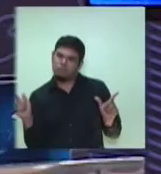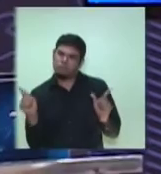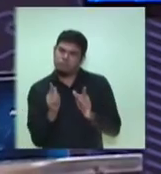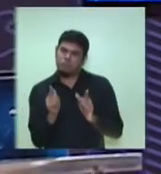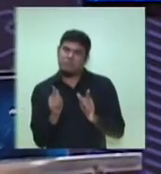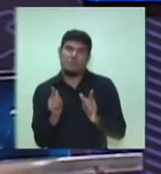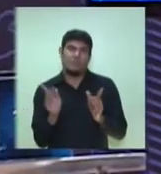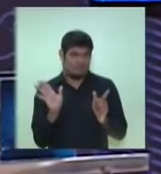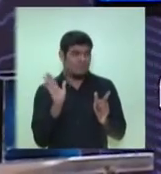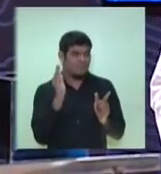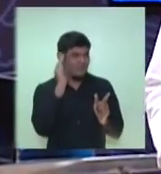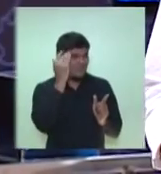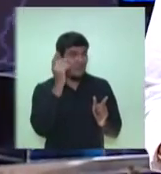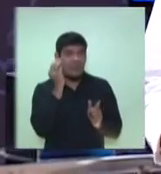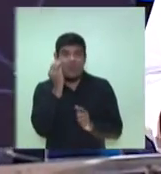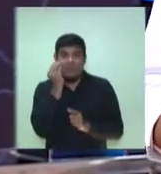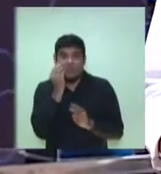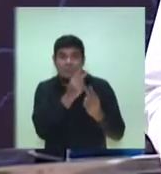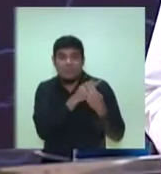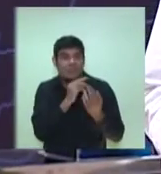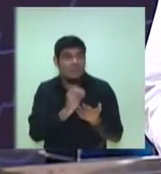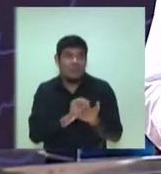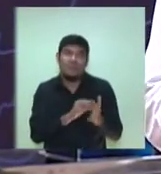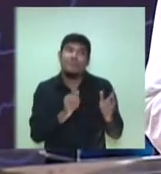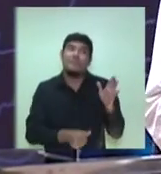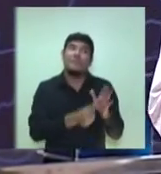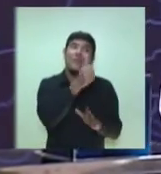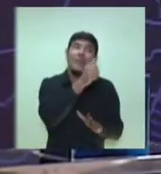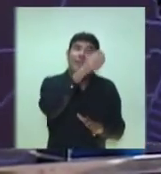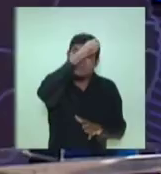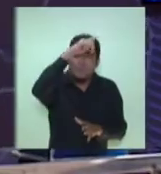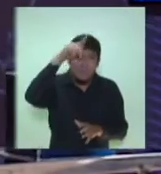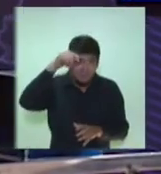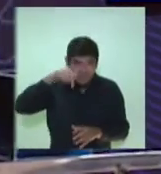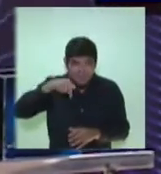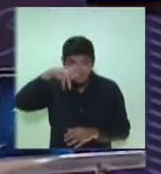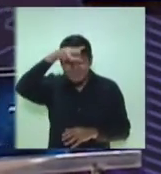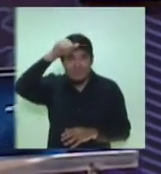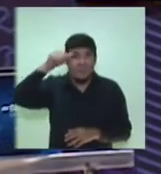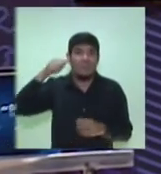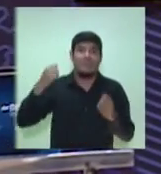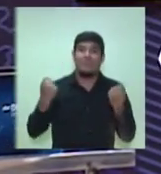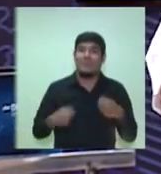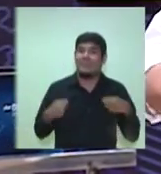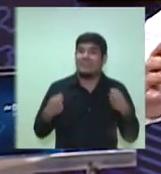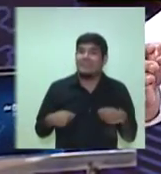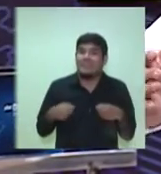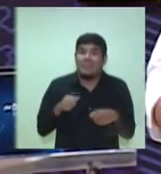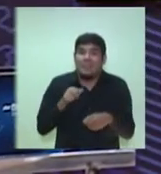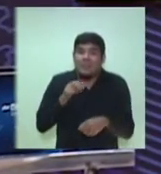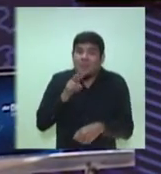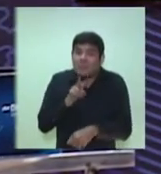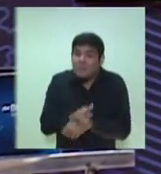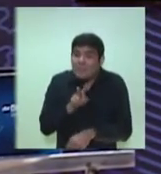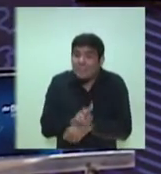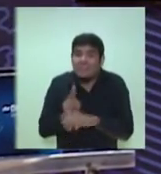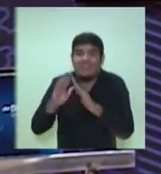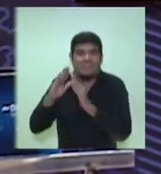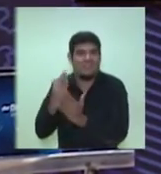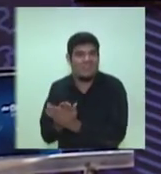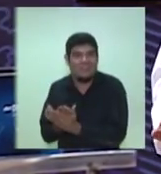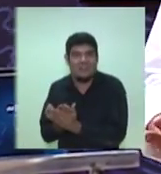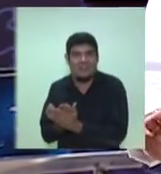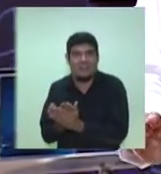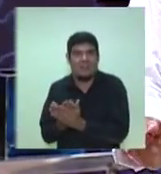enxergo da Prefeitura Municipal de Manaus. Primeiro, a Prefeitura Municipal de Manaus precisa proteger as escolas, à